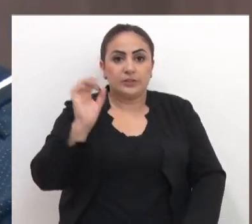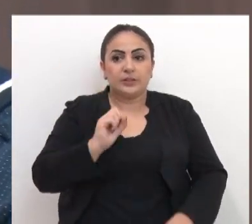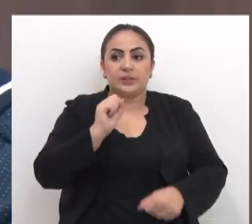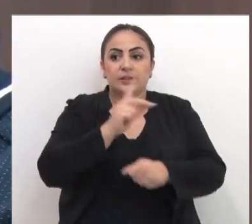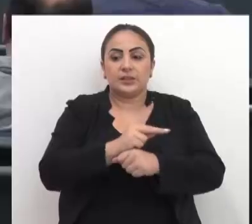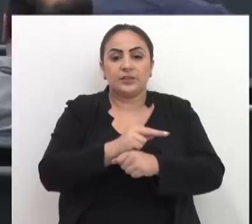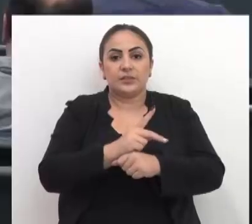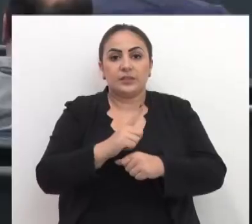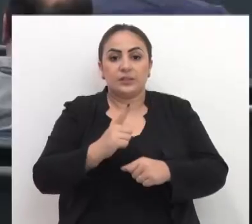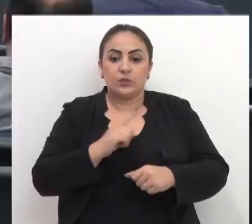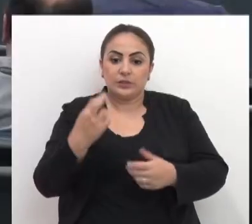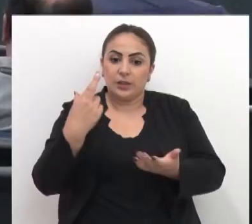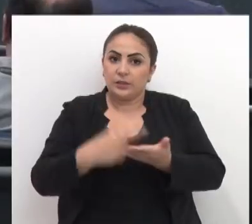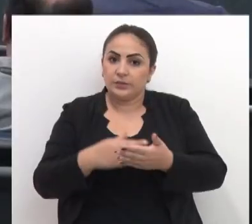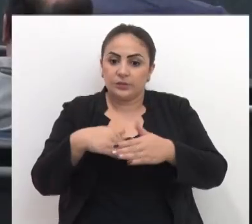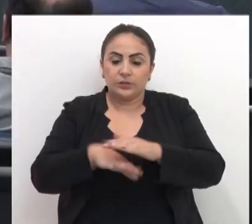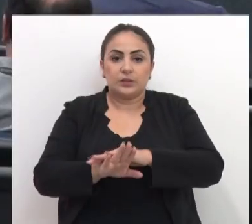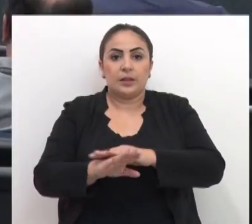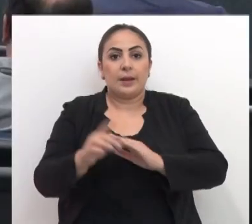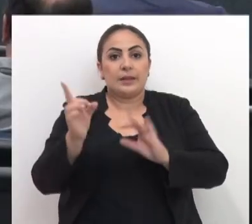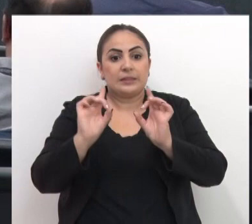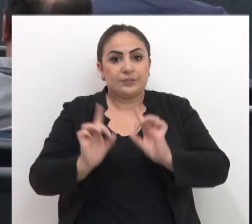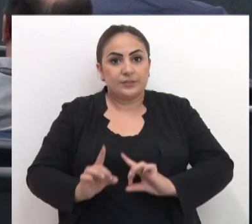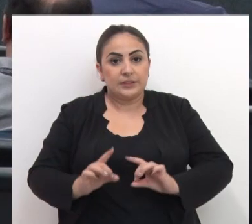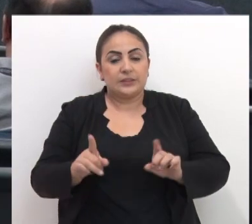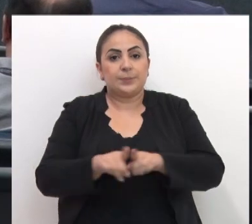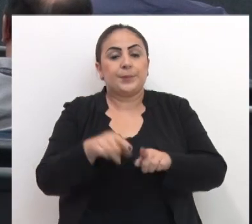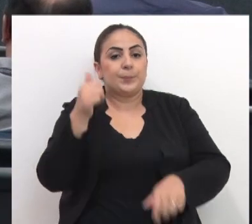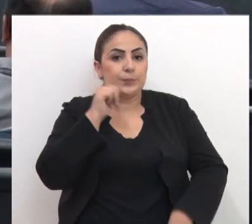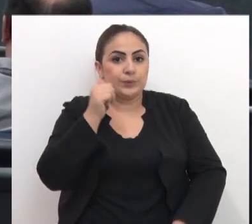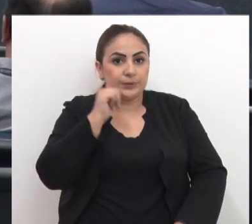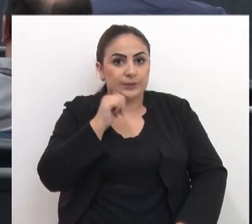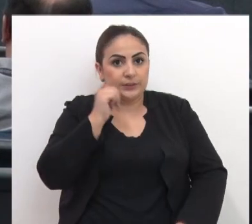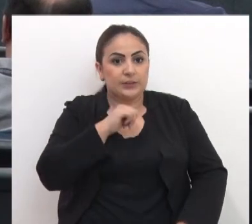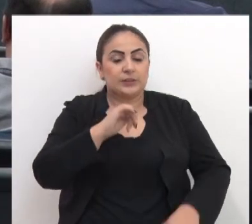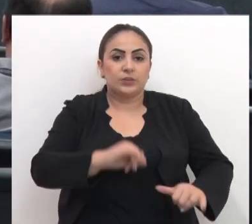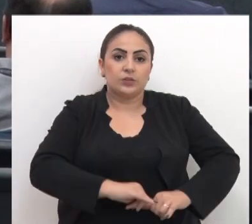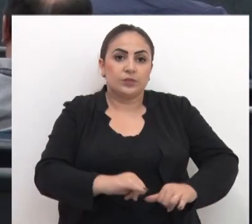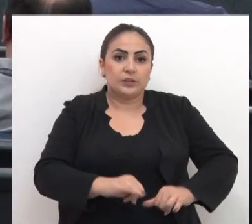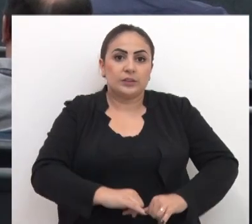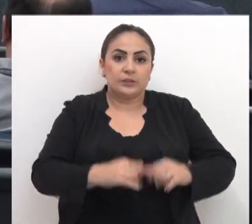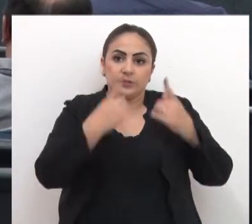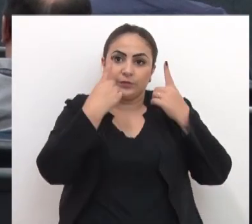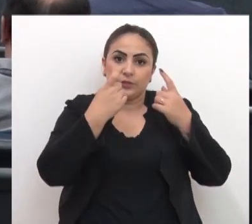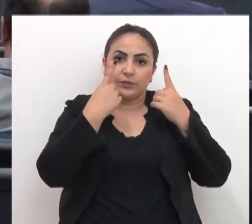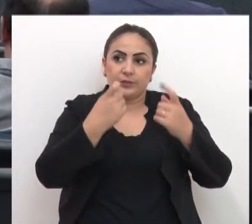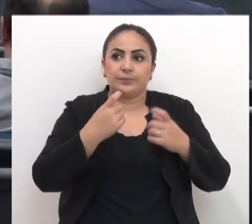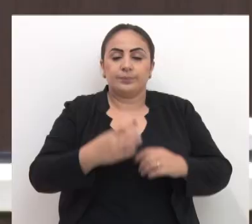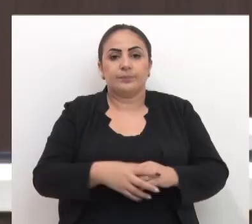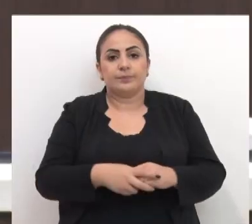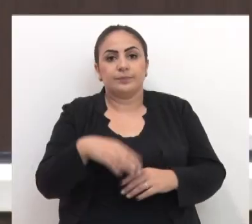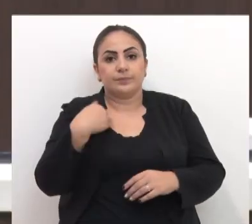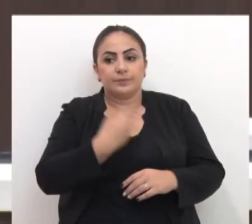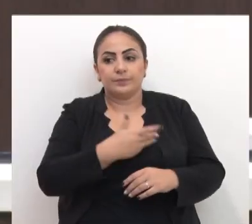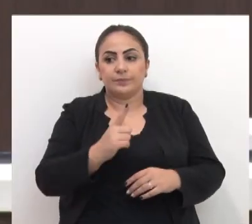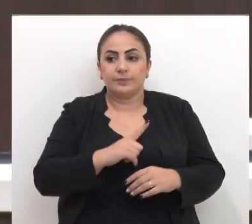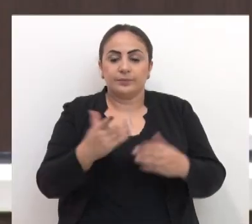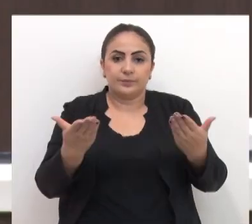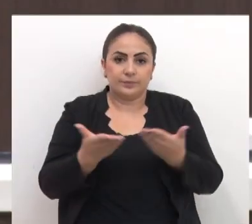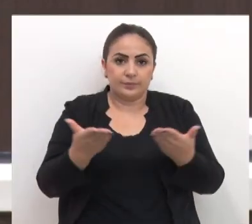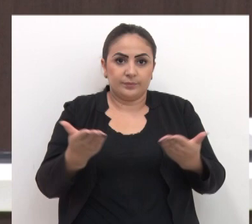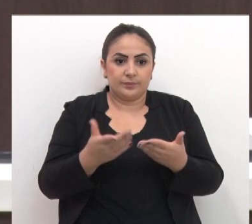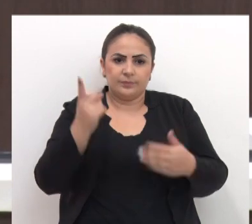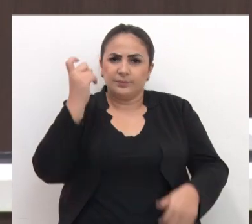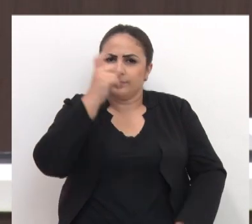das vagas fossem reservadas para deficientes e mulheres vítimas de violência. Nós temos hoje